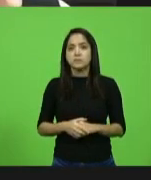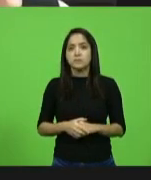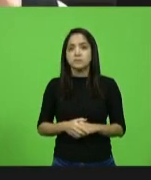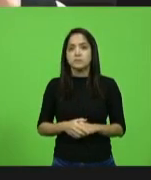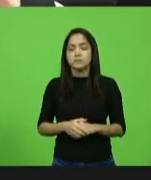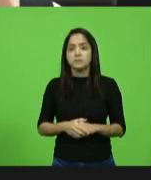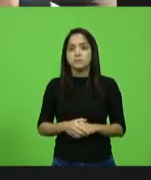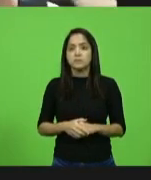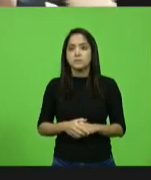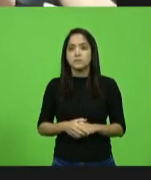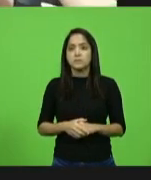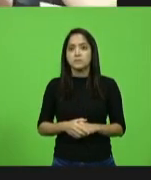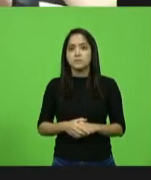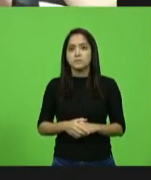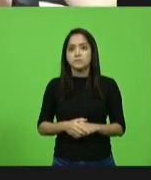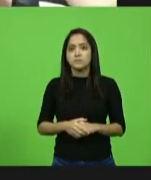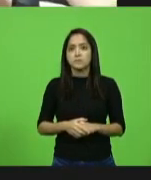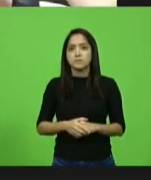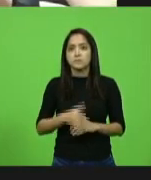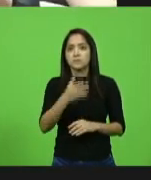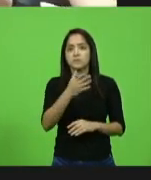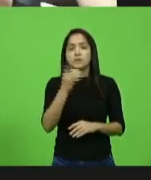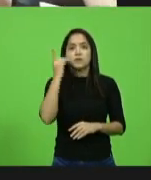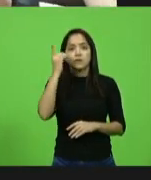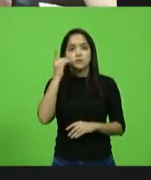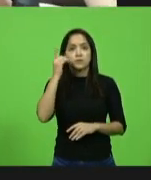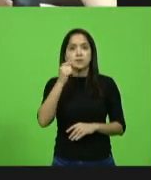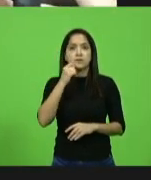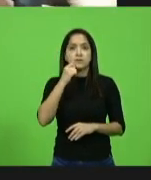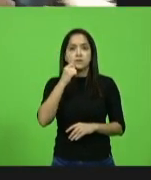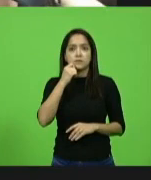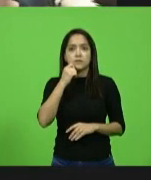Como vota a deputada Ana Campagnolo?